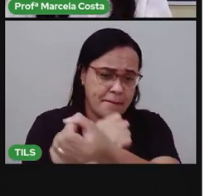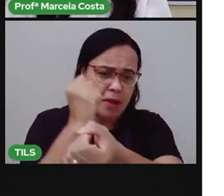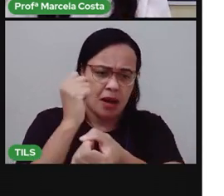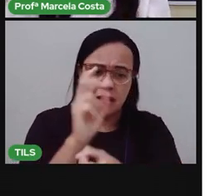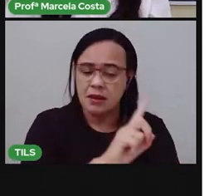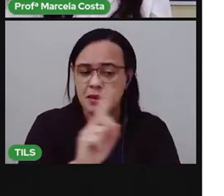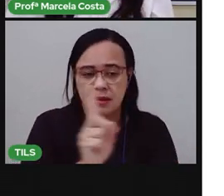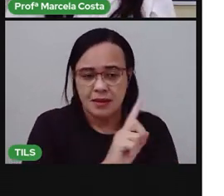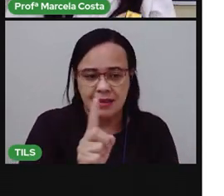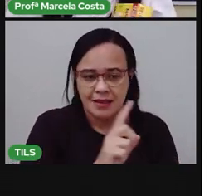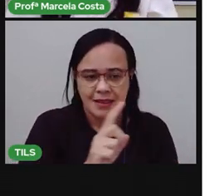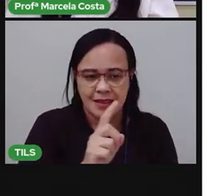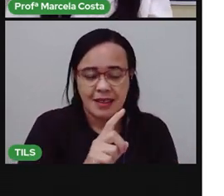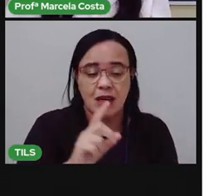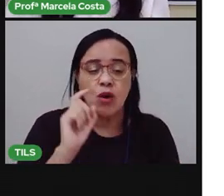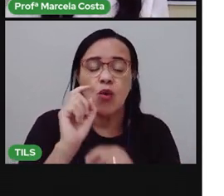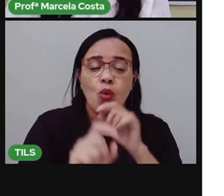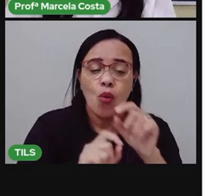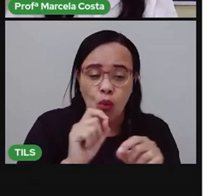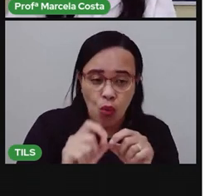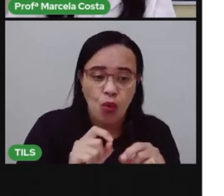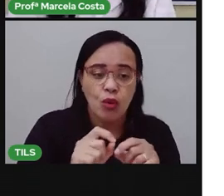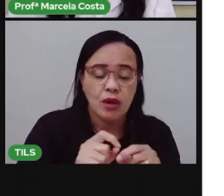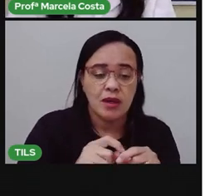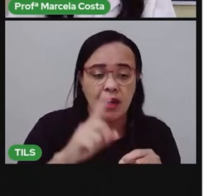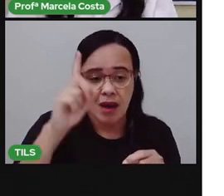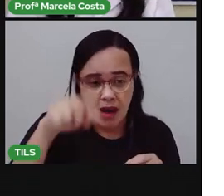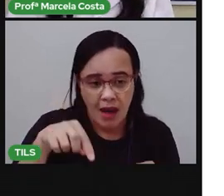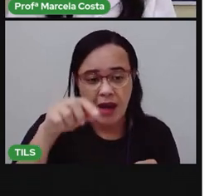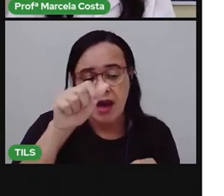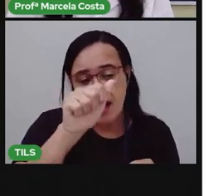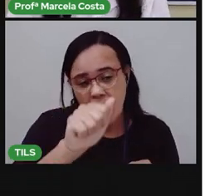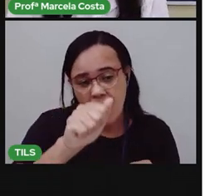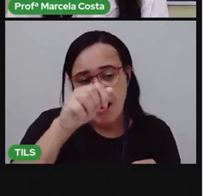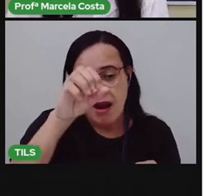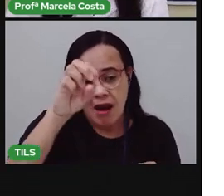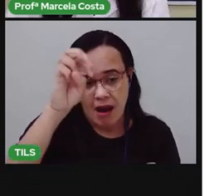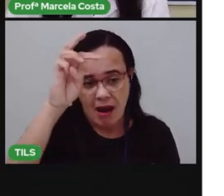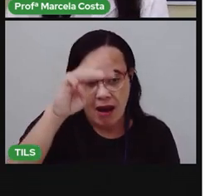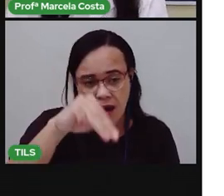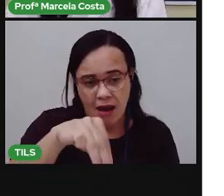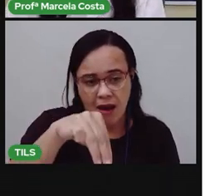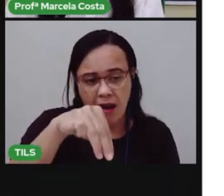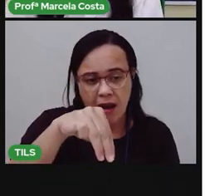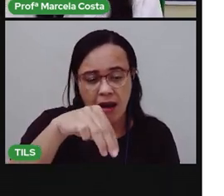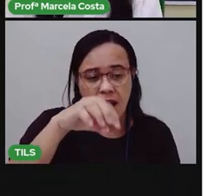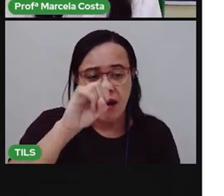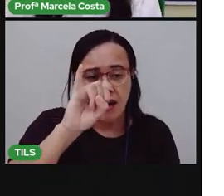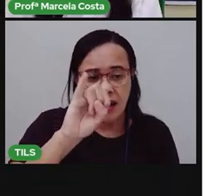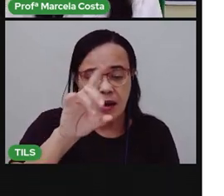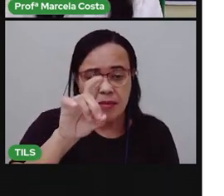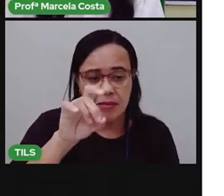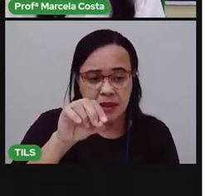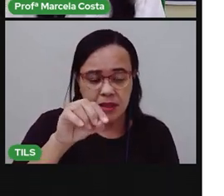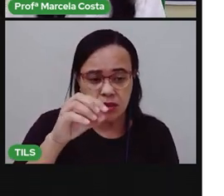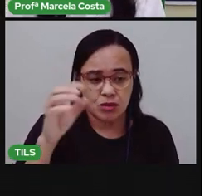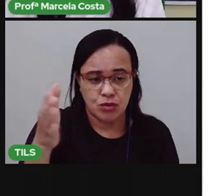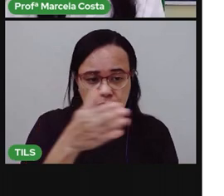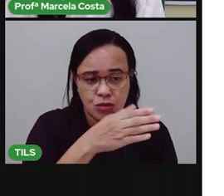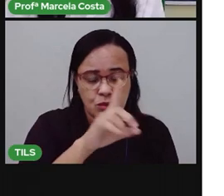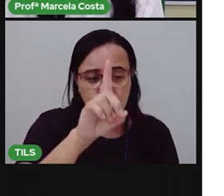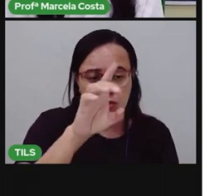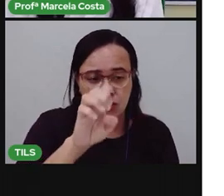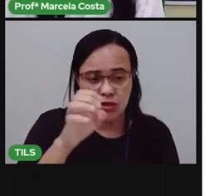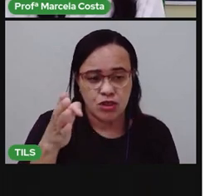produto. É o amido de milho. Aqui no slide eu tenho aqui, ó, o exemplo do biscoito.